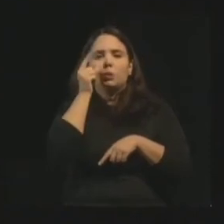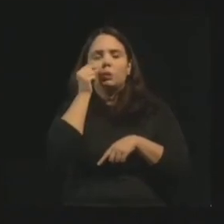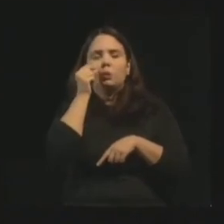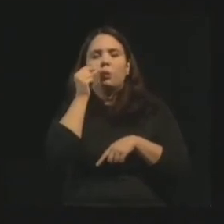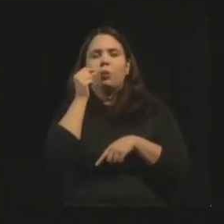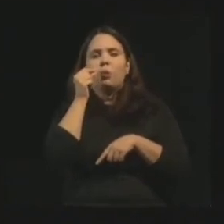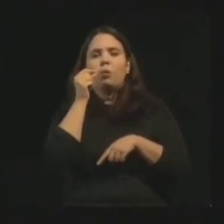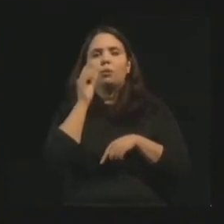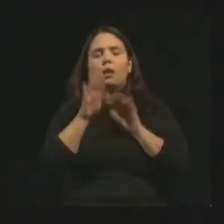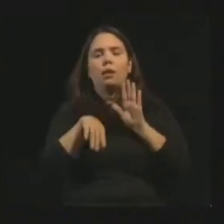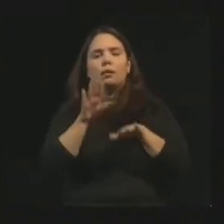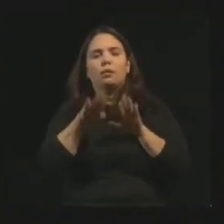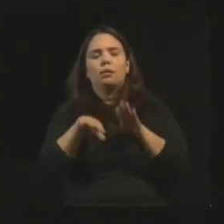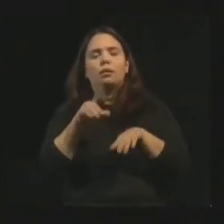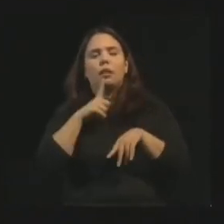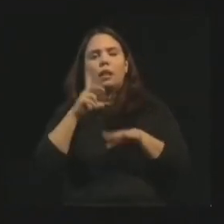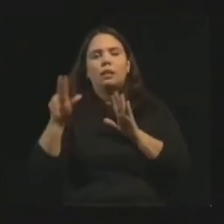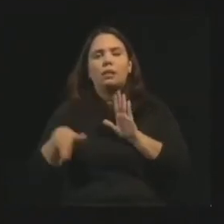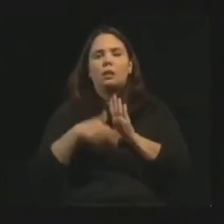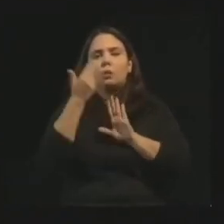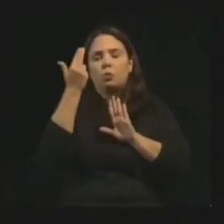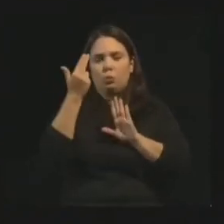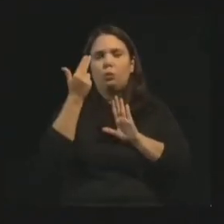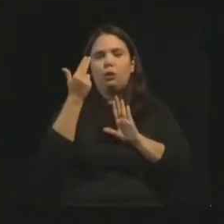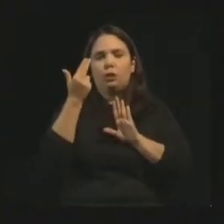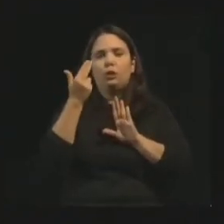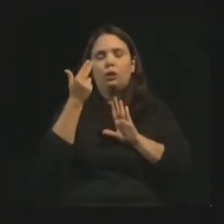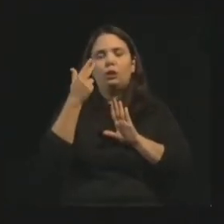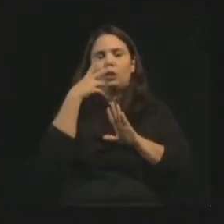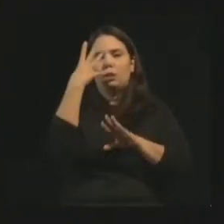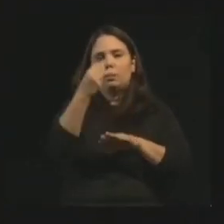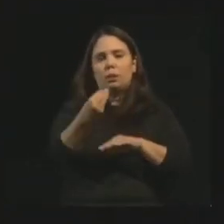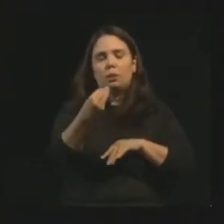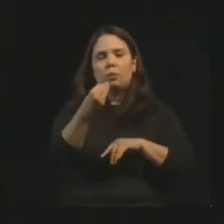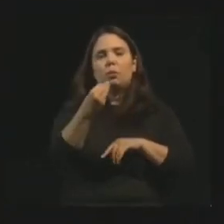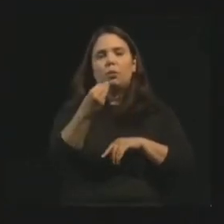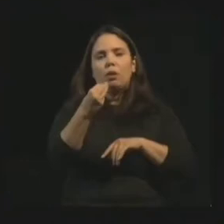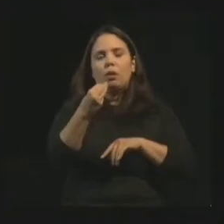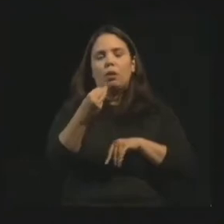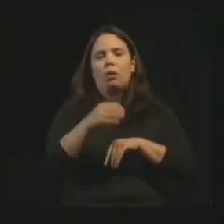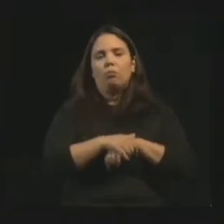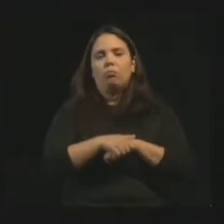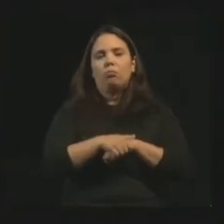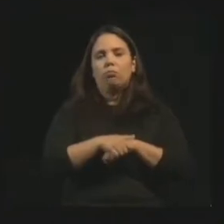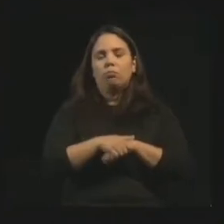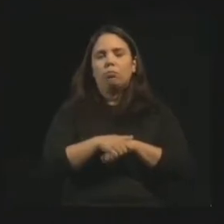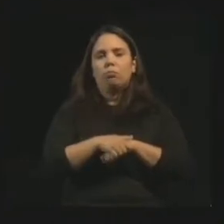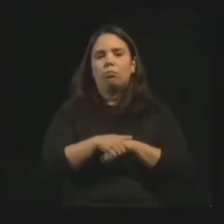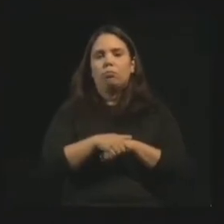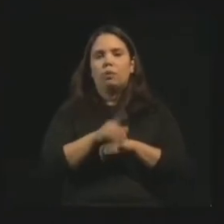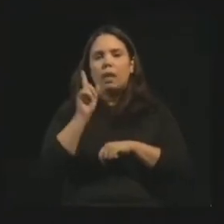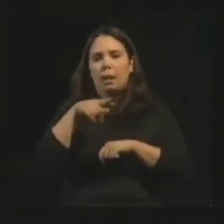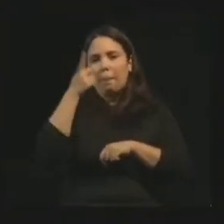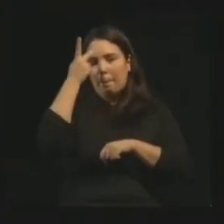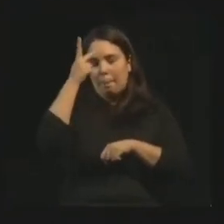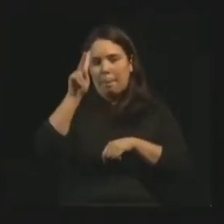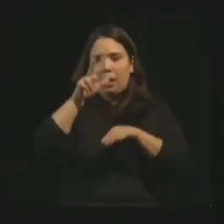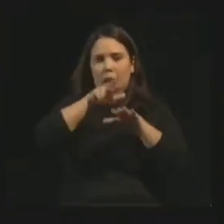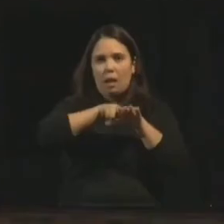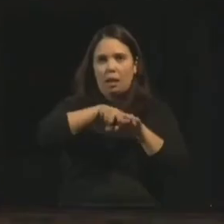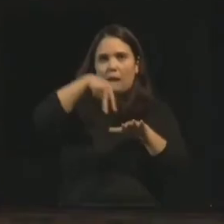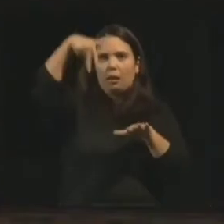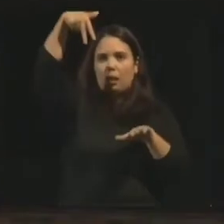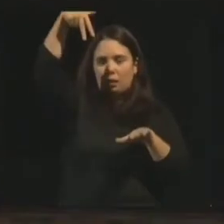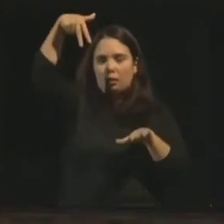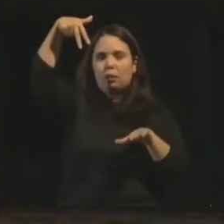operados, sofremos cirurgias espirituais, sem que nem nos demos conta, para que a nossa reencarnação possa chegar